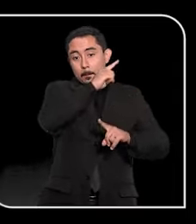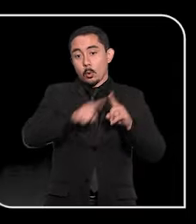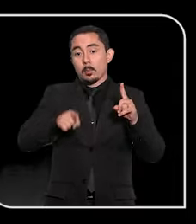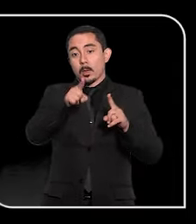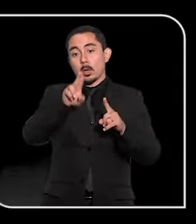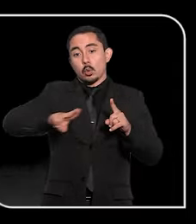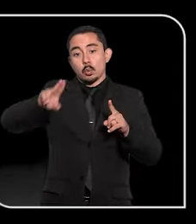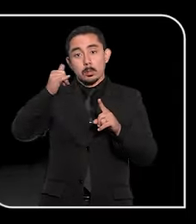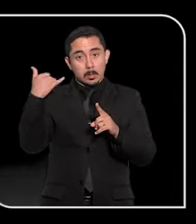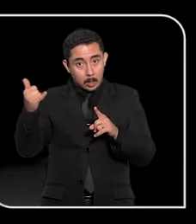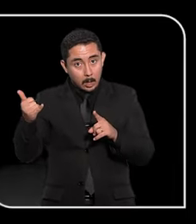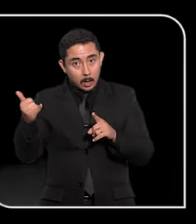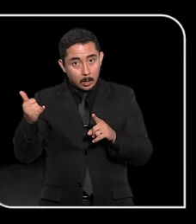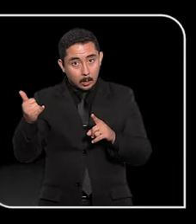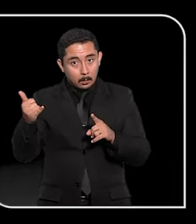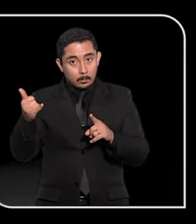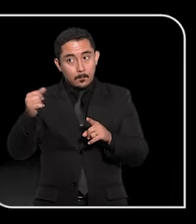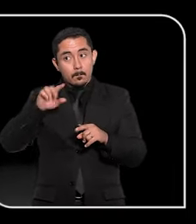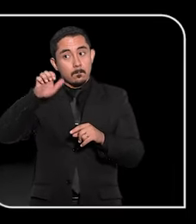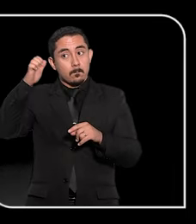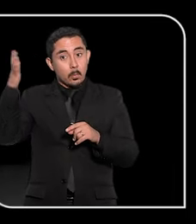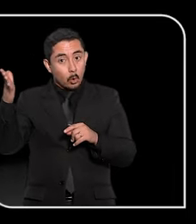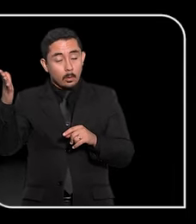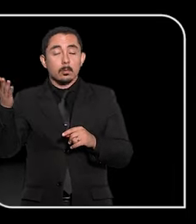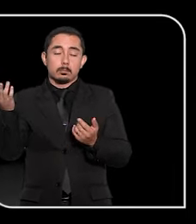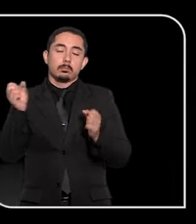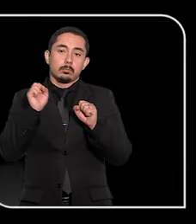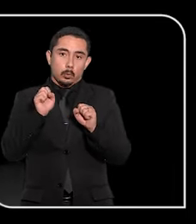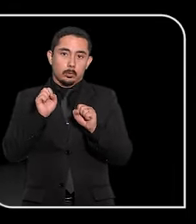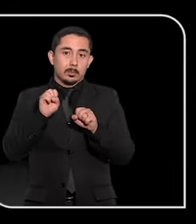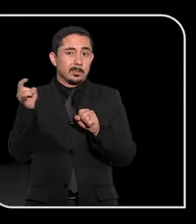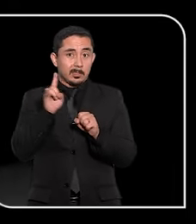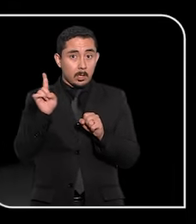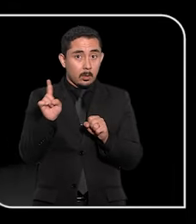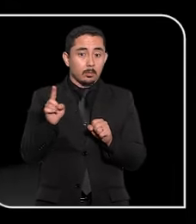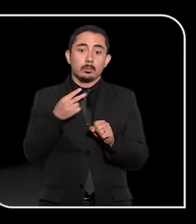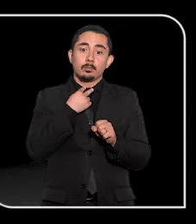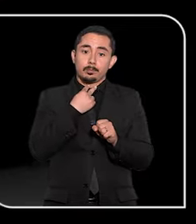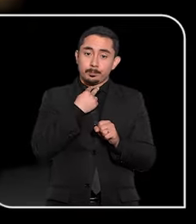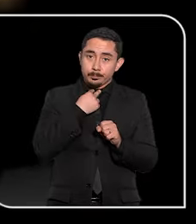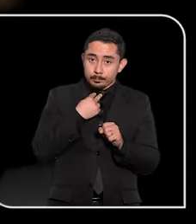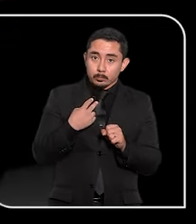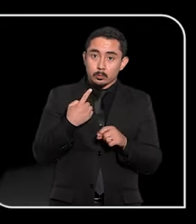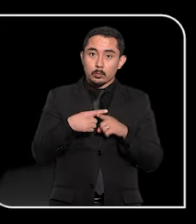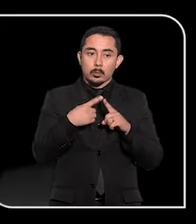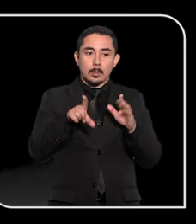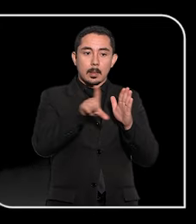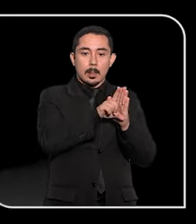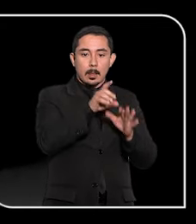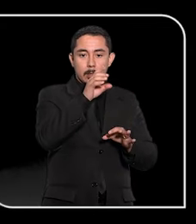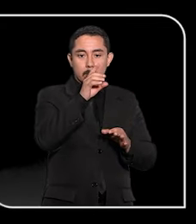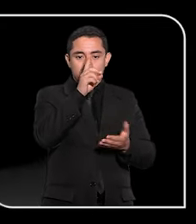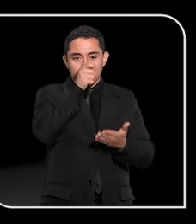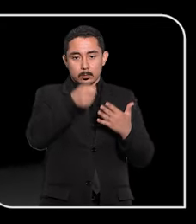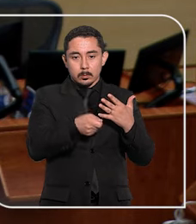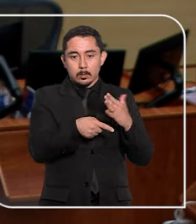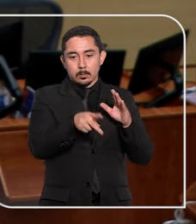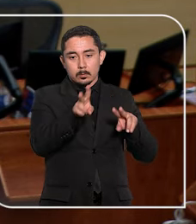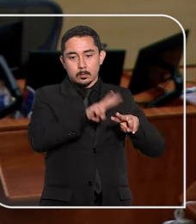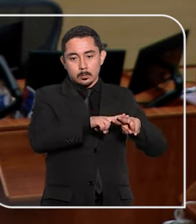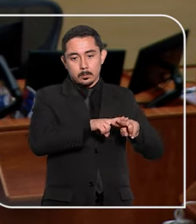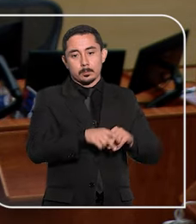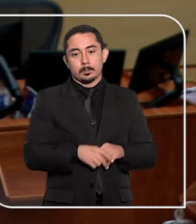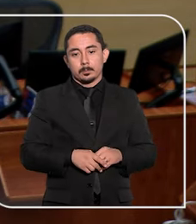aparelho celular fora do presídio, é que o apenado poderá ser punido com falta grave por violação à lei de execução penal.